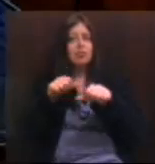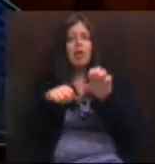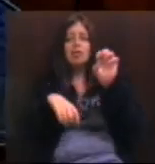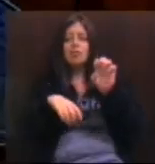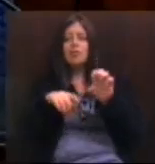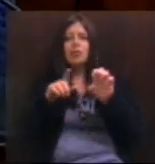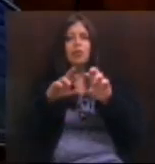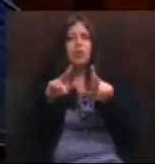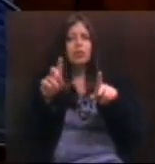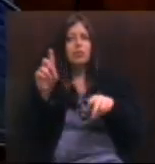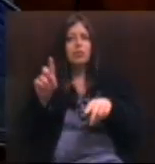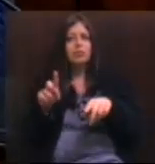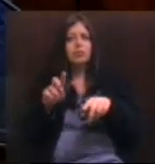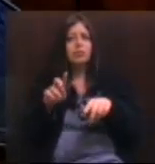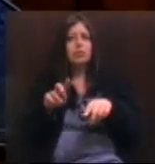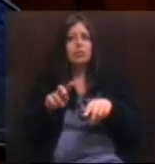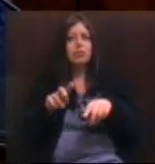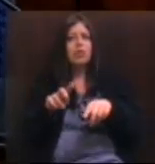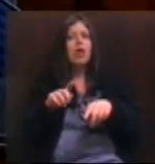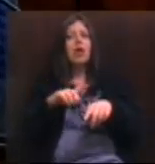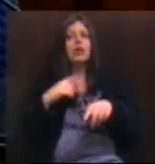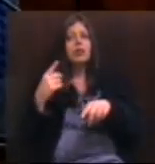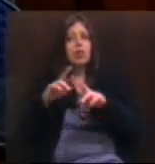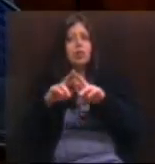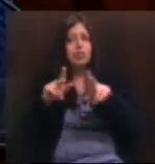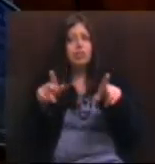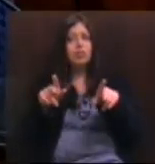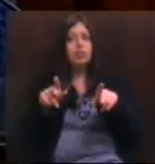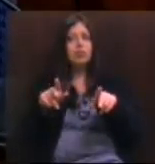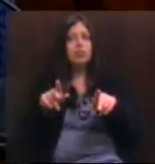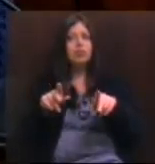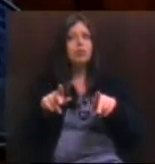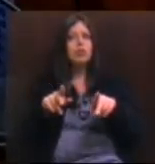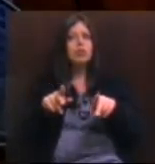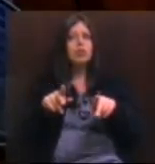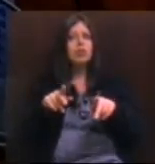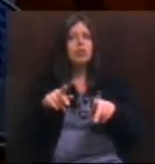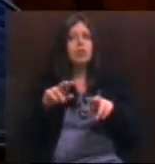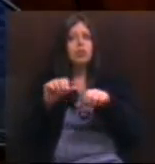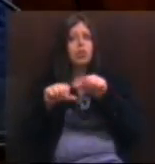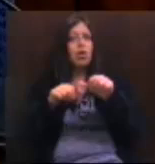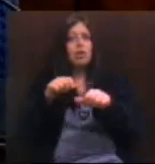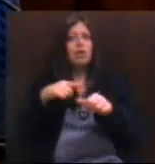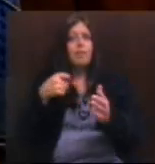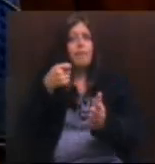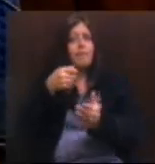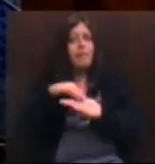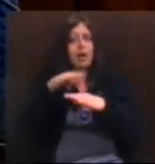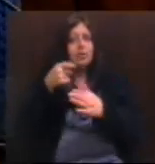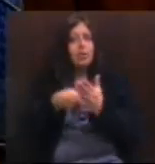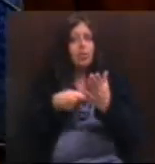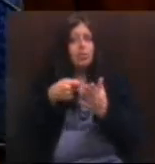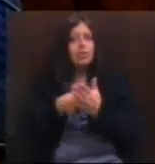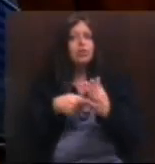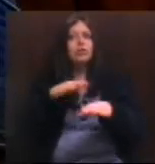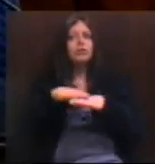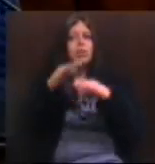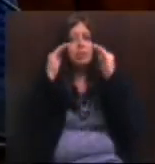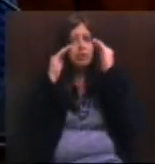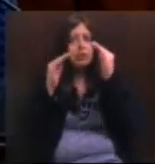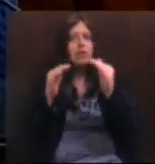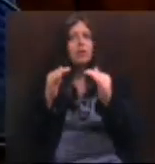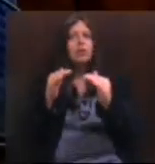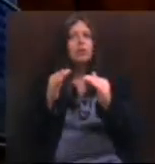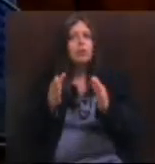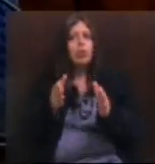não é diferente da direita. Ao contrário, as nossas diferenças nos tornam mais combativos, mais de luta e mesmo mais respeitáveis, porque do lado de cá